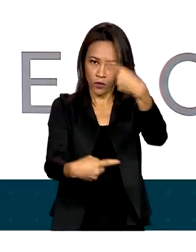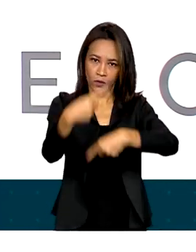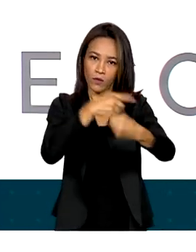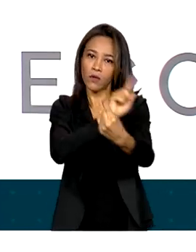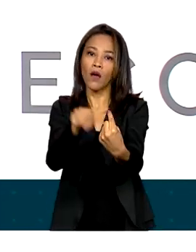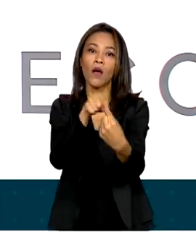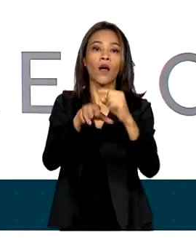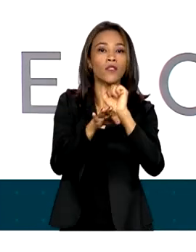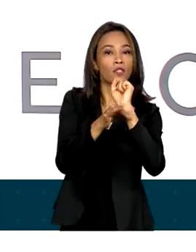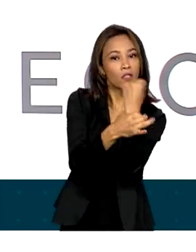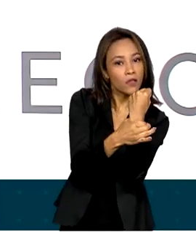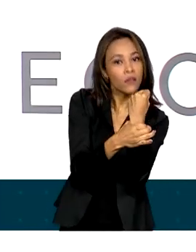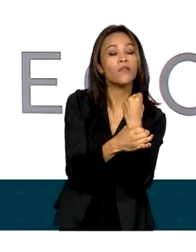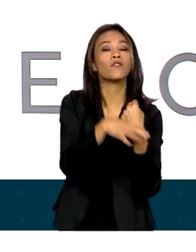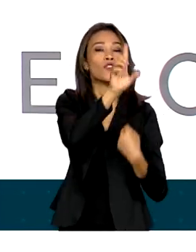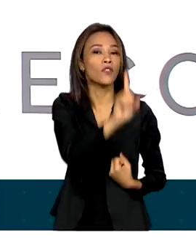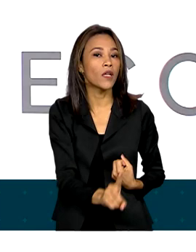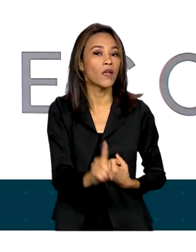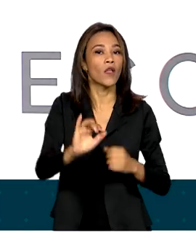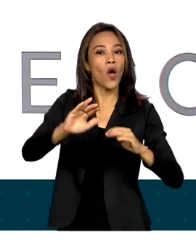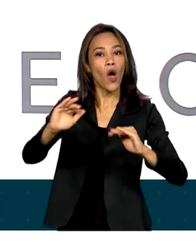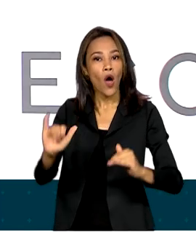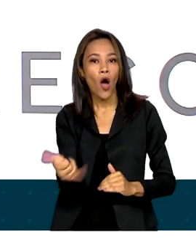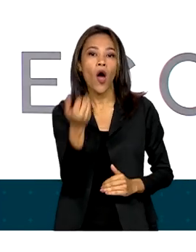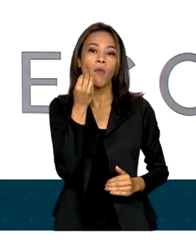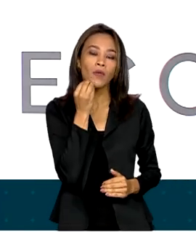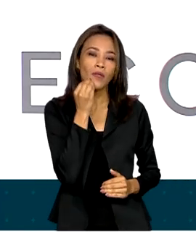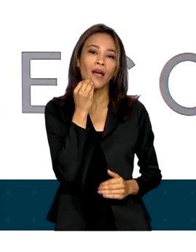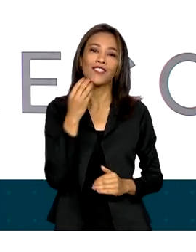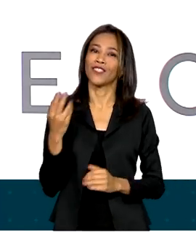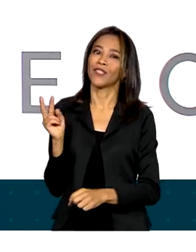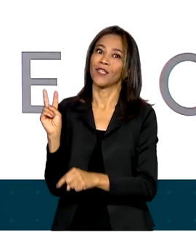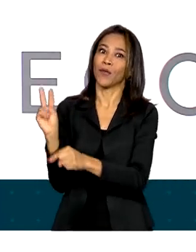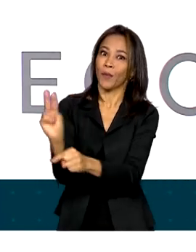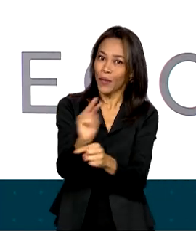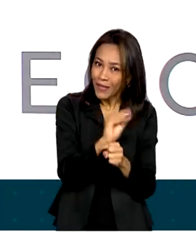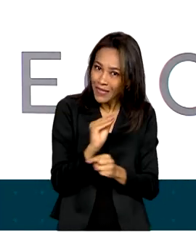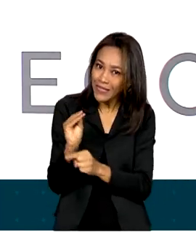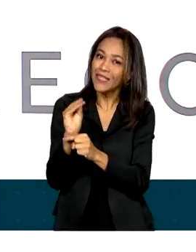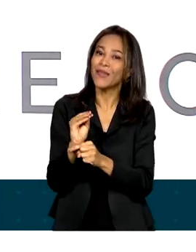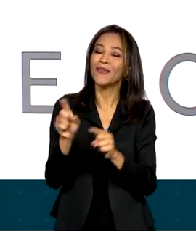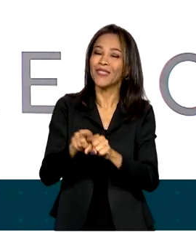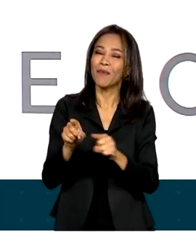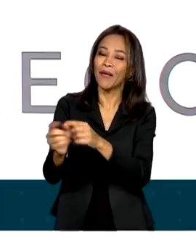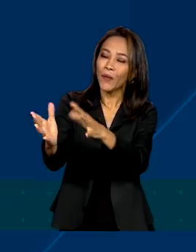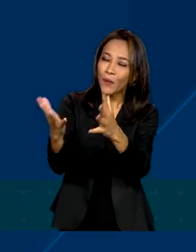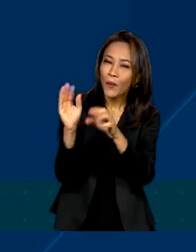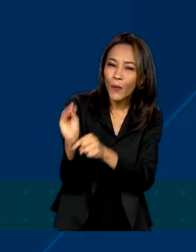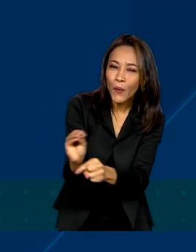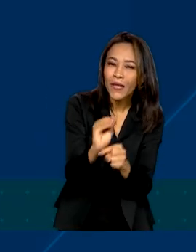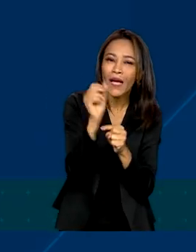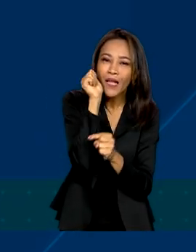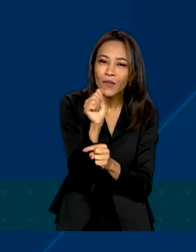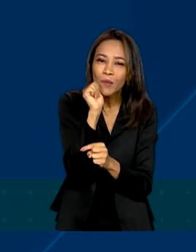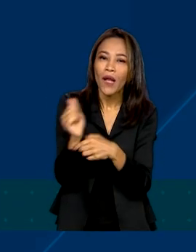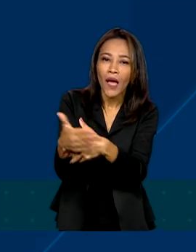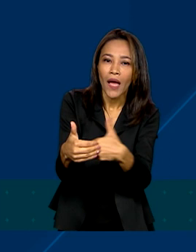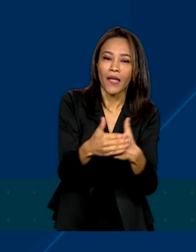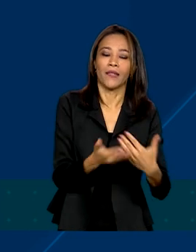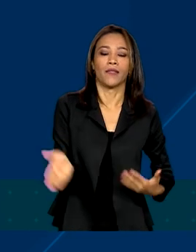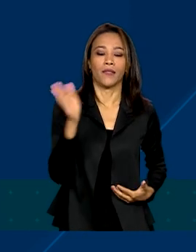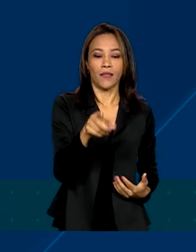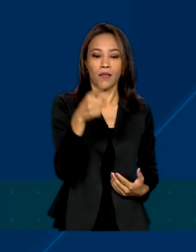direitos, oportunidades, equidade, proteção e acolhimento de mulheres. Crédito para